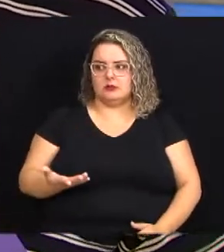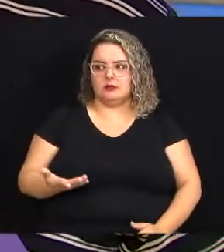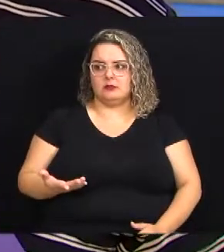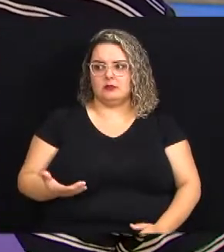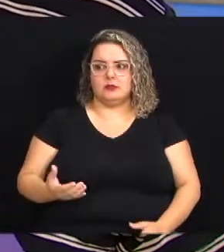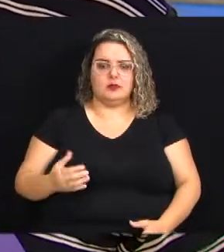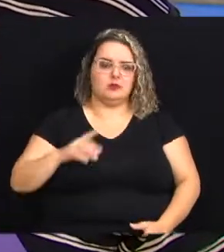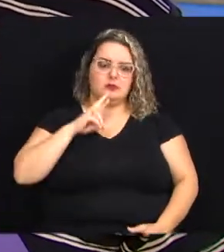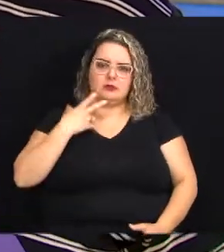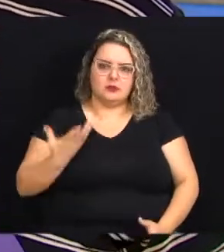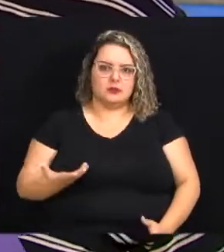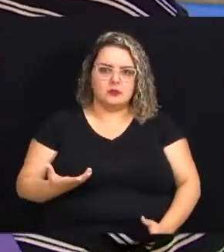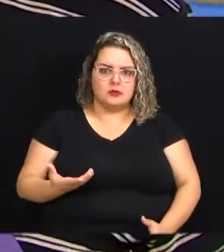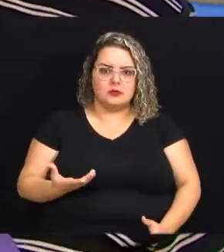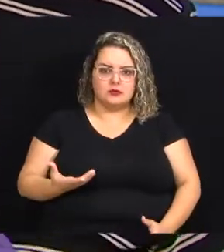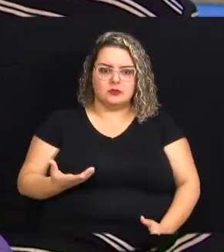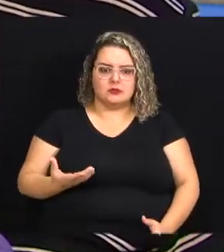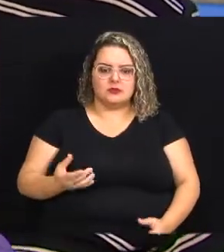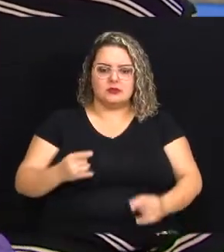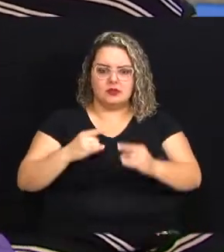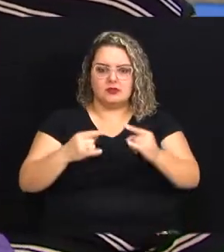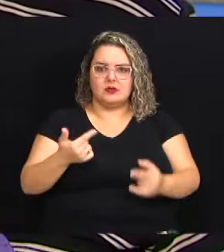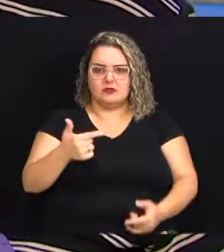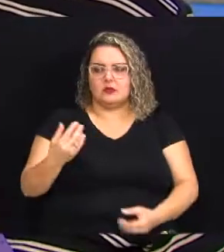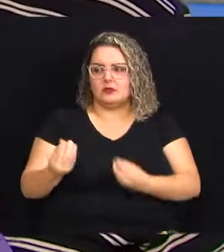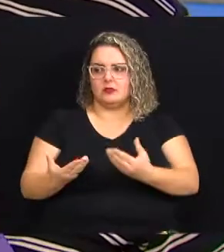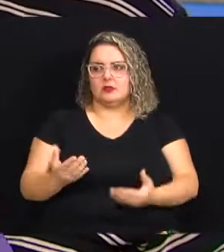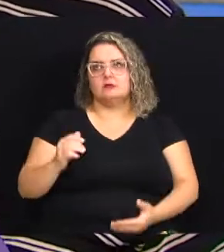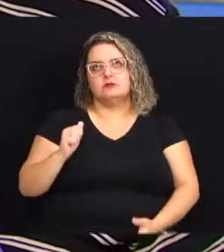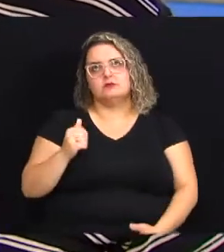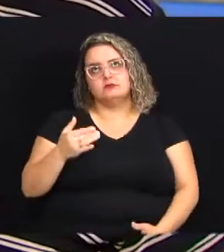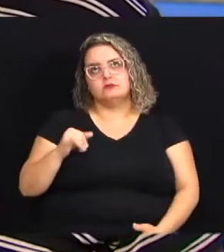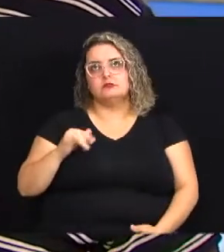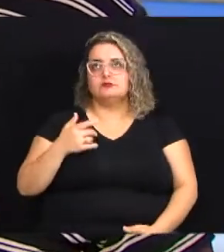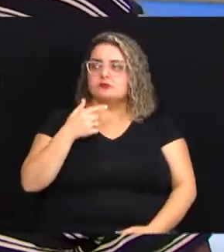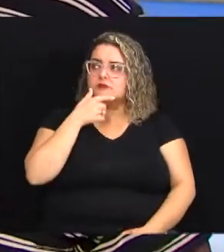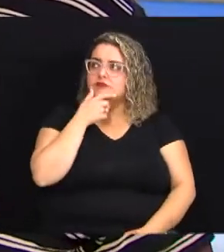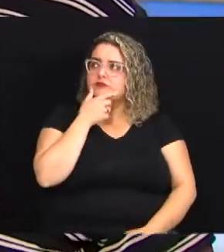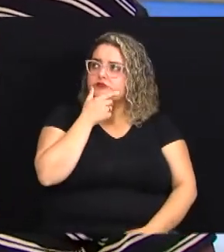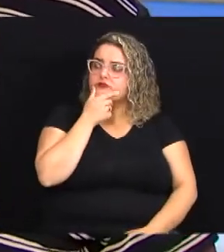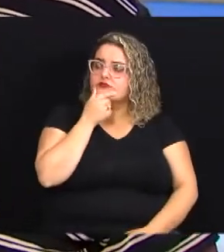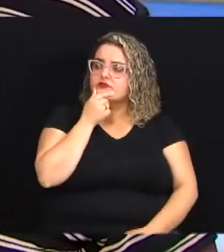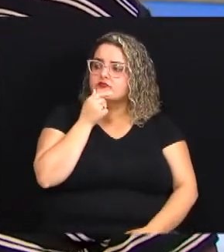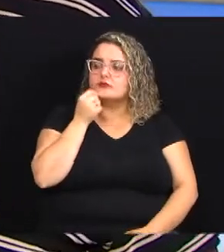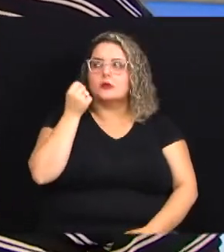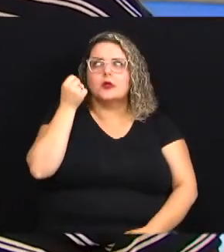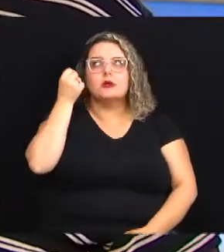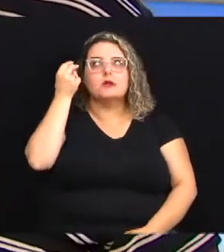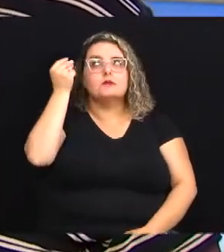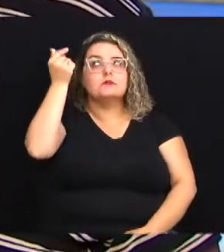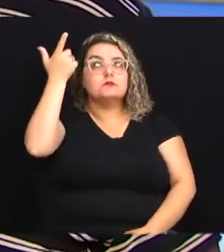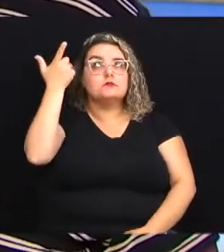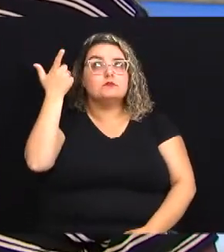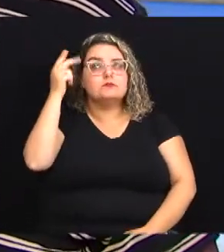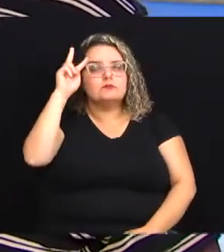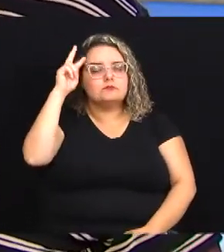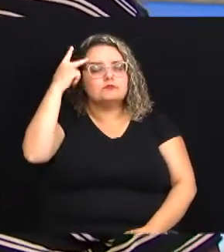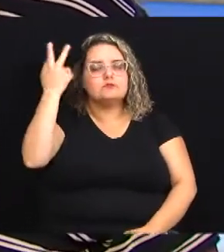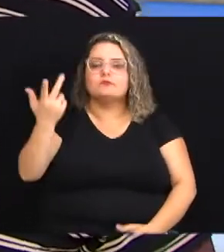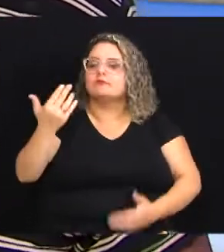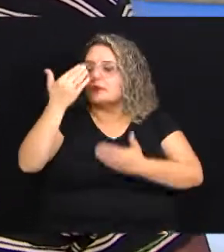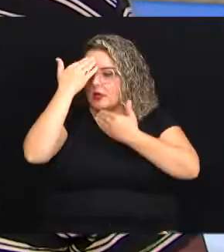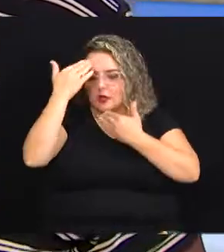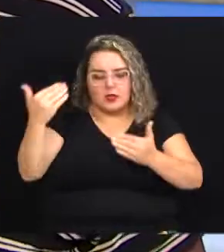na feira não dá aí falou ué e o açaí? eu falei aí eu você entendeu aí acendeu uma luzinha sou muito